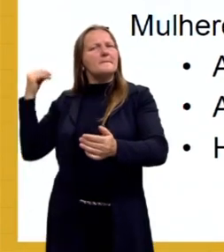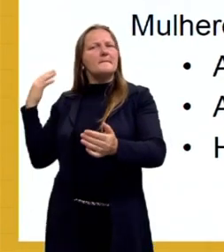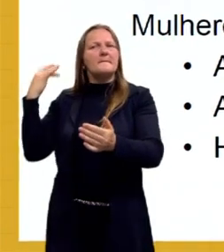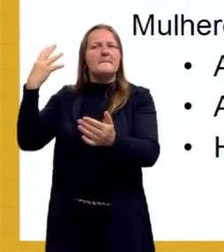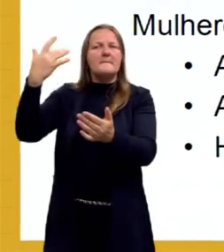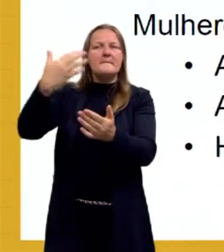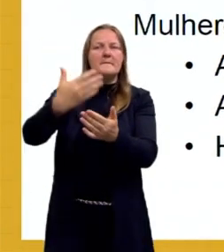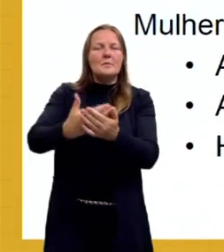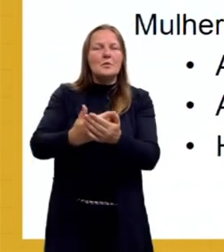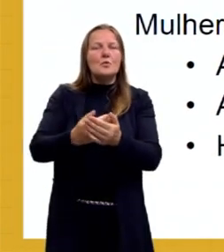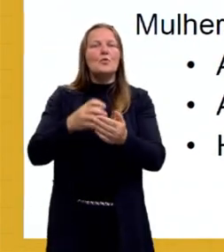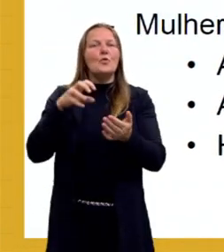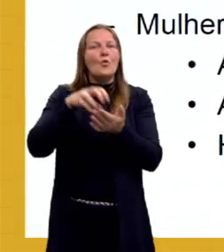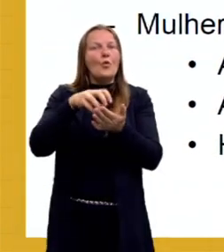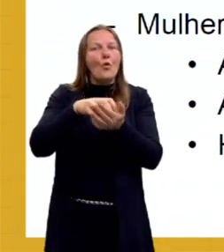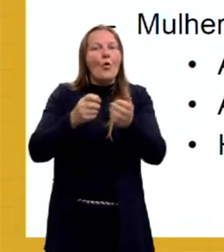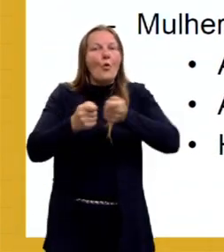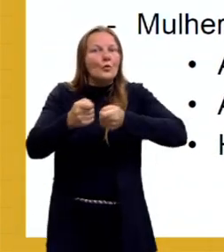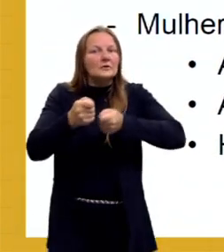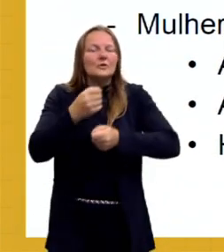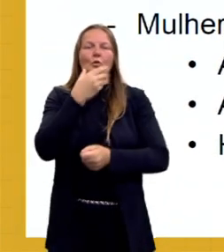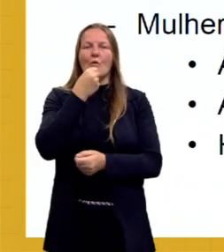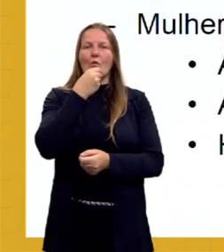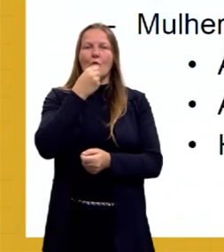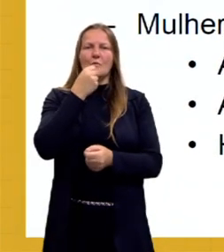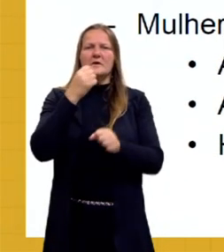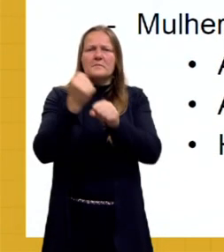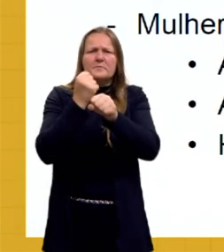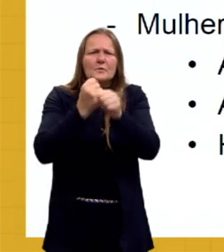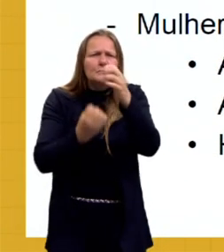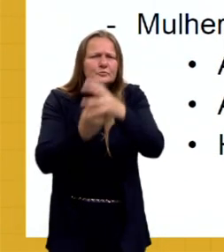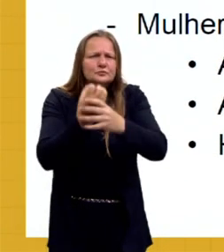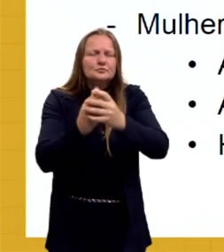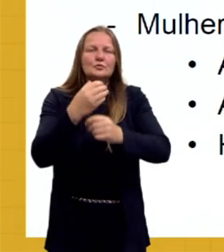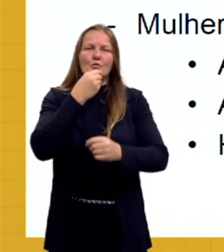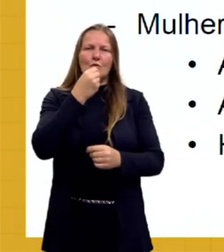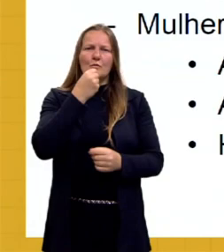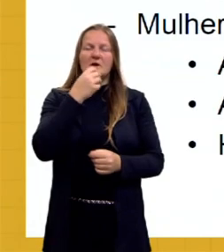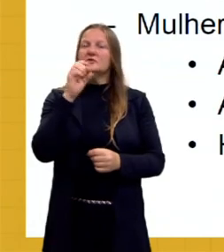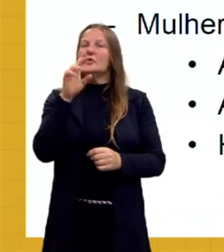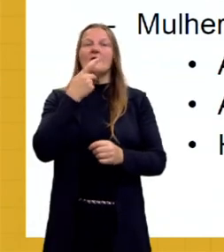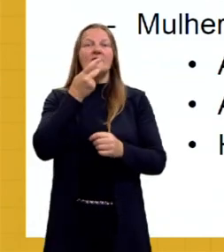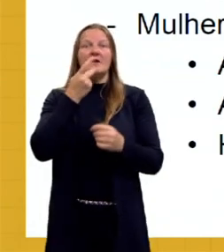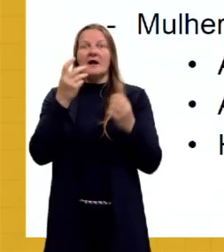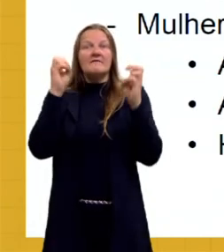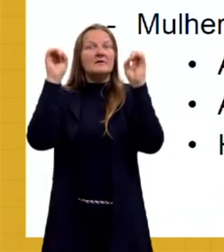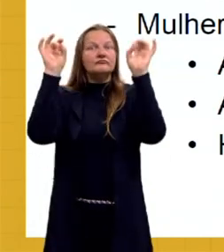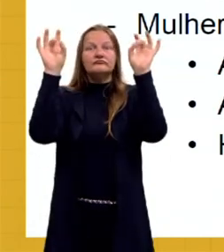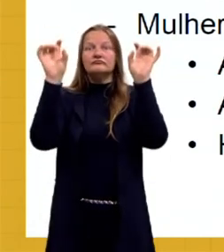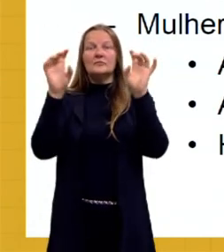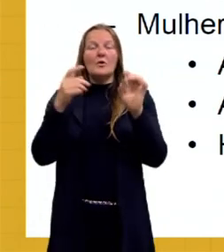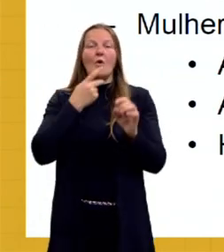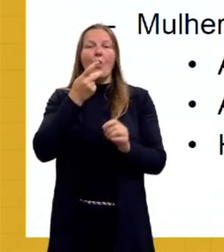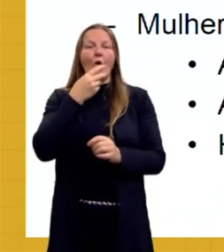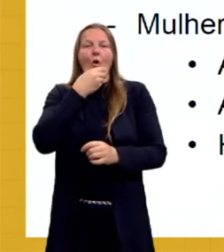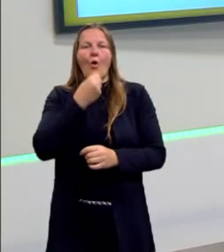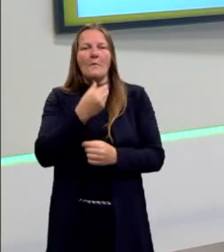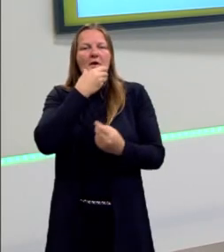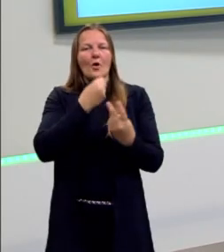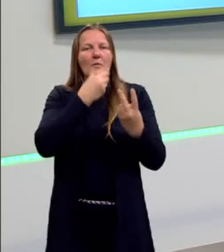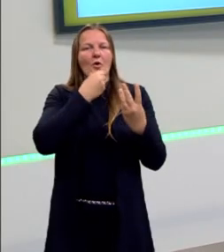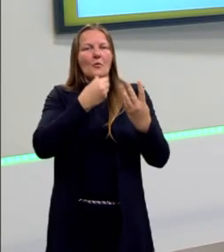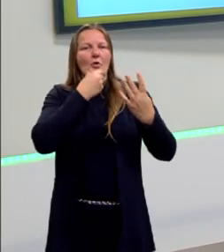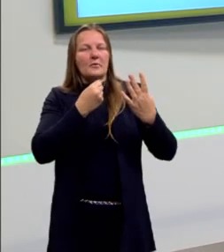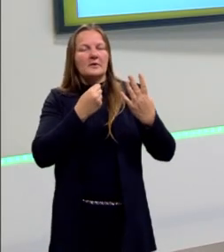dominado por homens, e tanto ele era produzido por homens que só falavam sobre homens. Então,